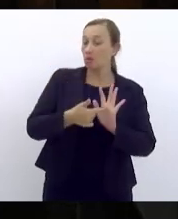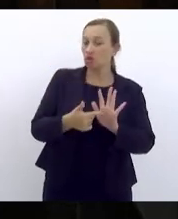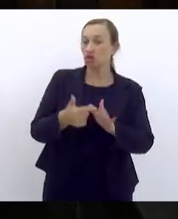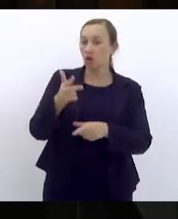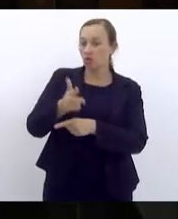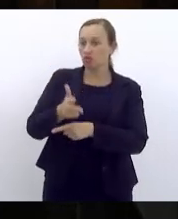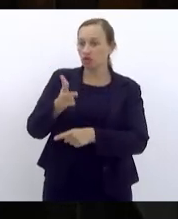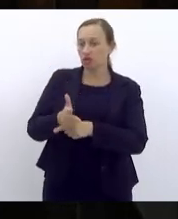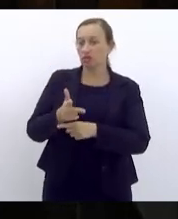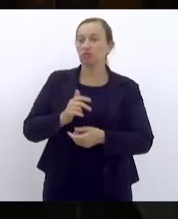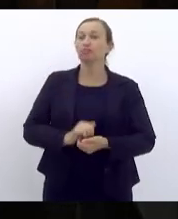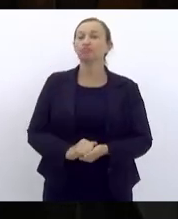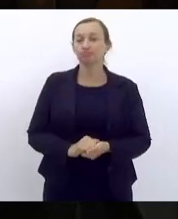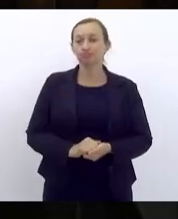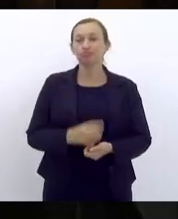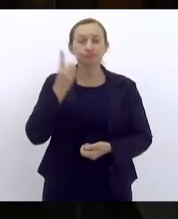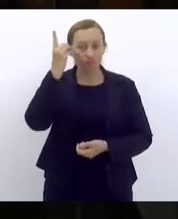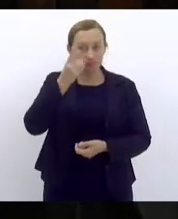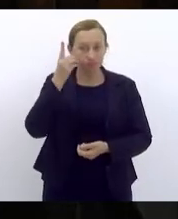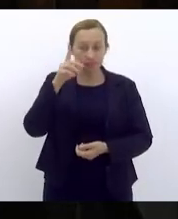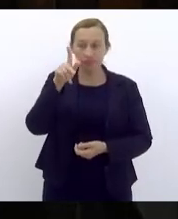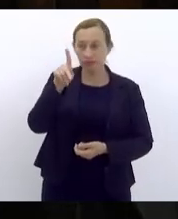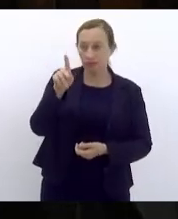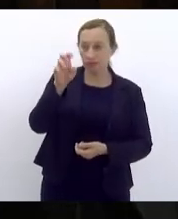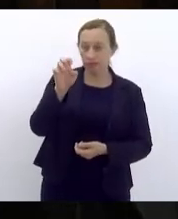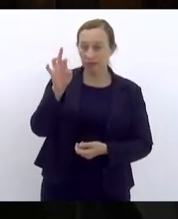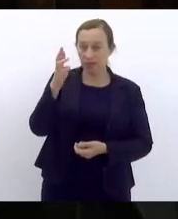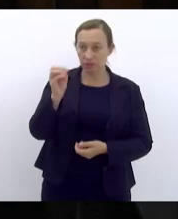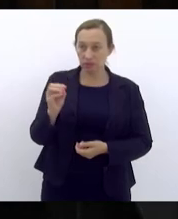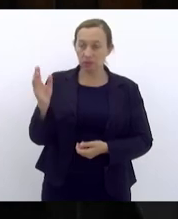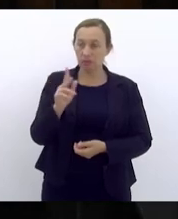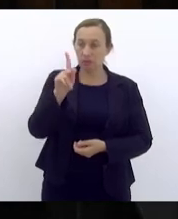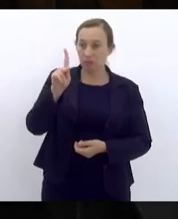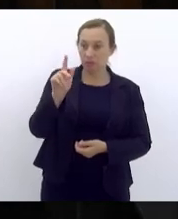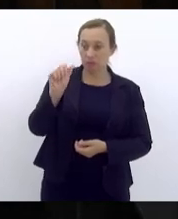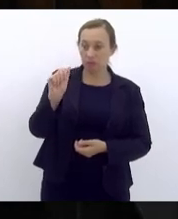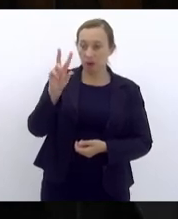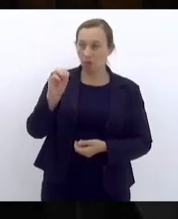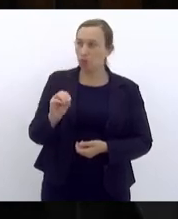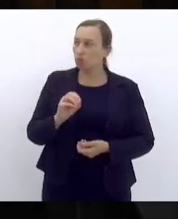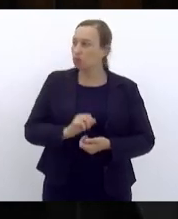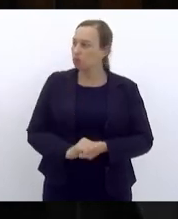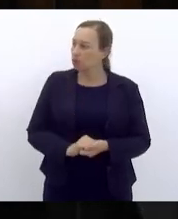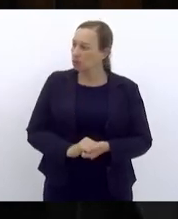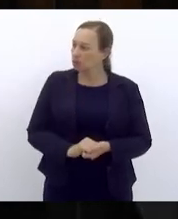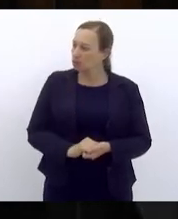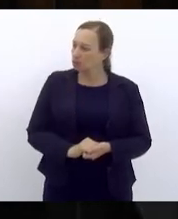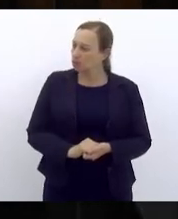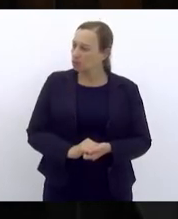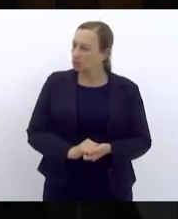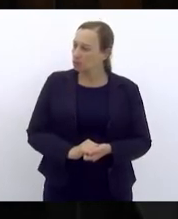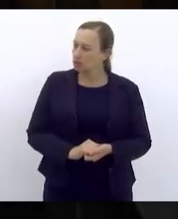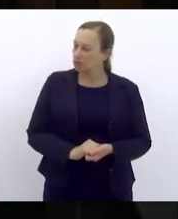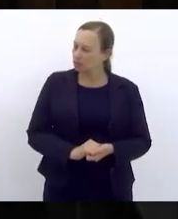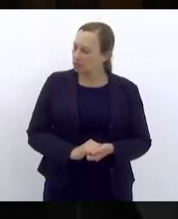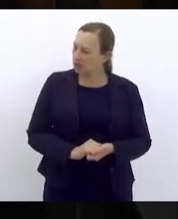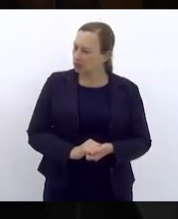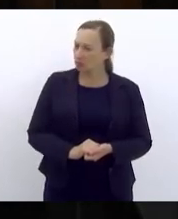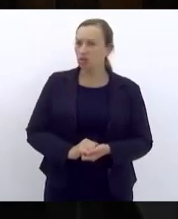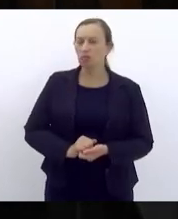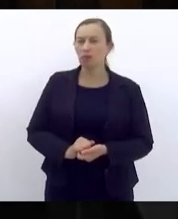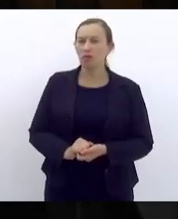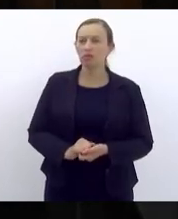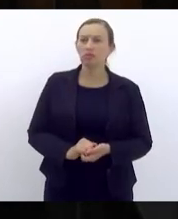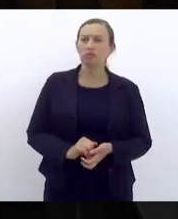do deputado Pedro Paulo pelo menos é o que diz aqui a notícia e que tem